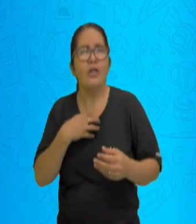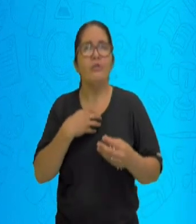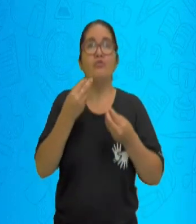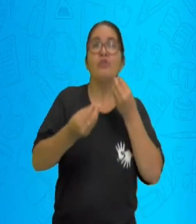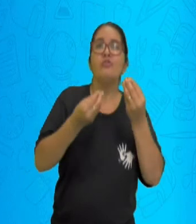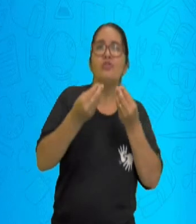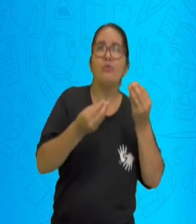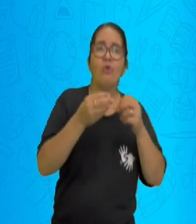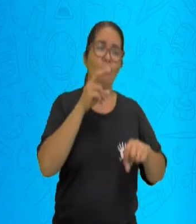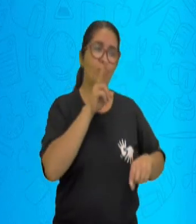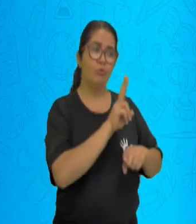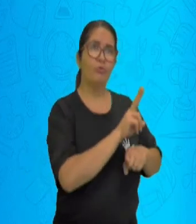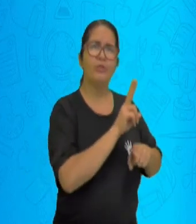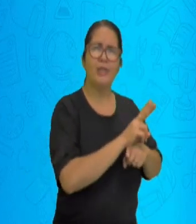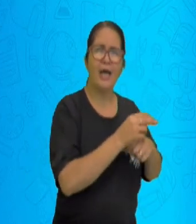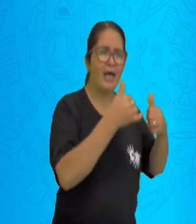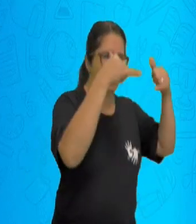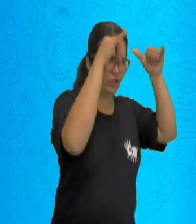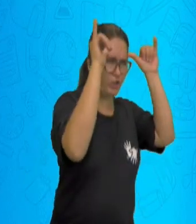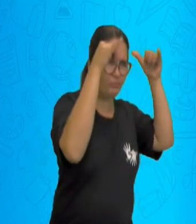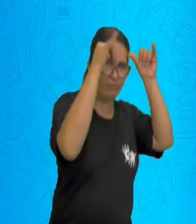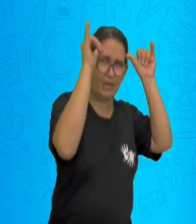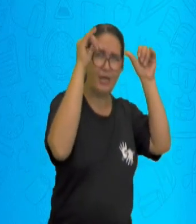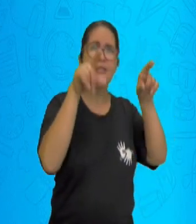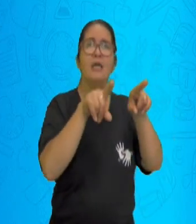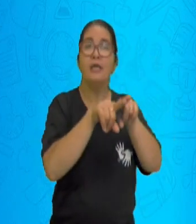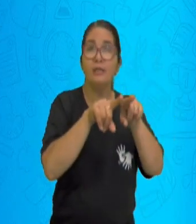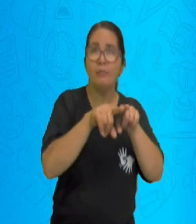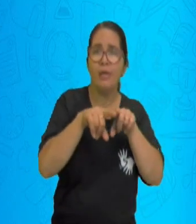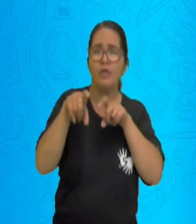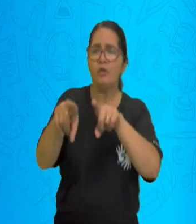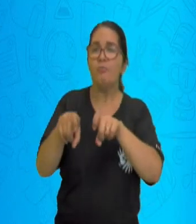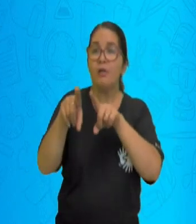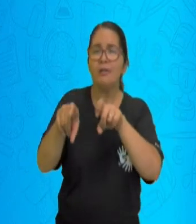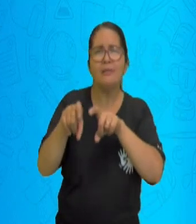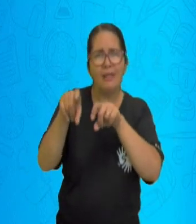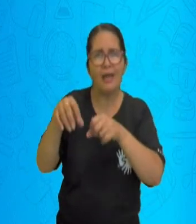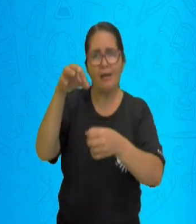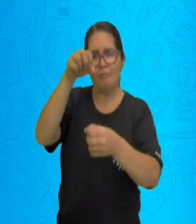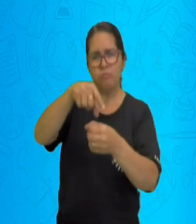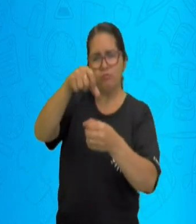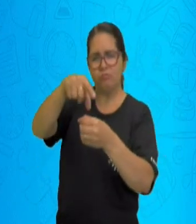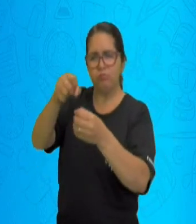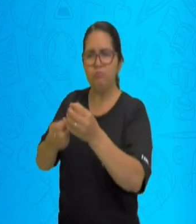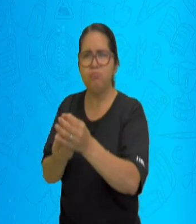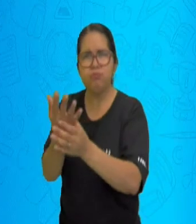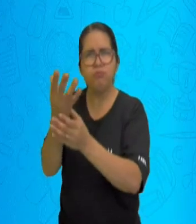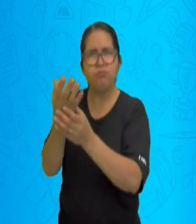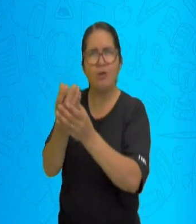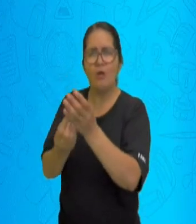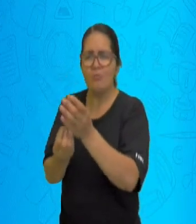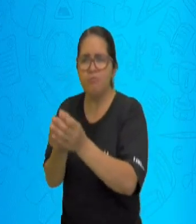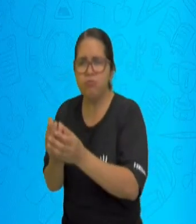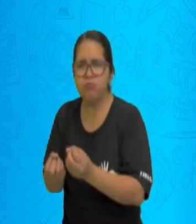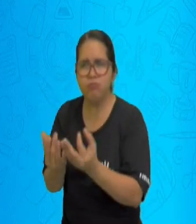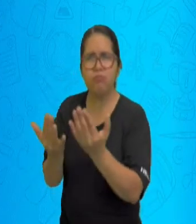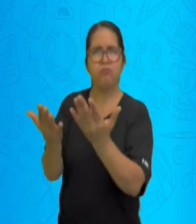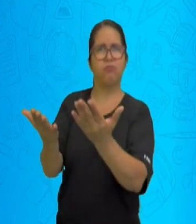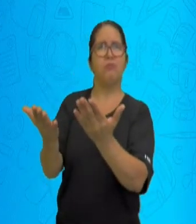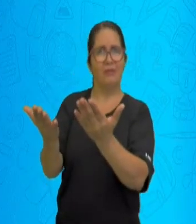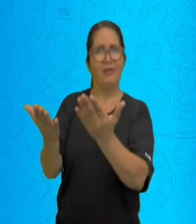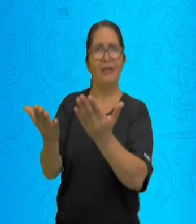animais, plantar outros tipos de vegetações. Não precisava ser somente aquele tipo de vegetação, de